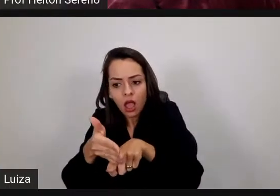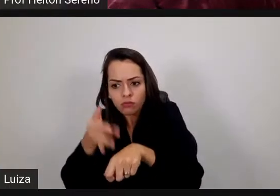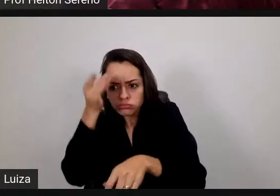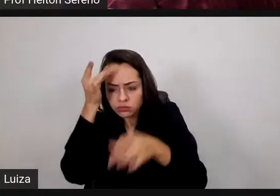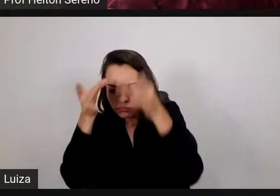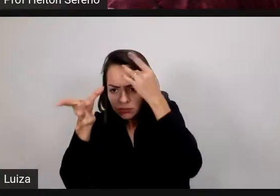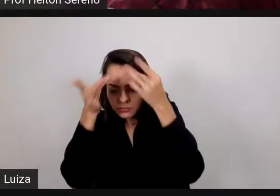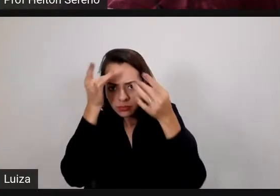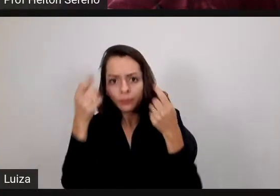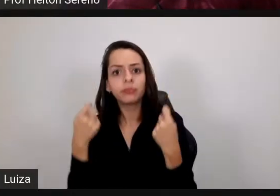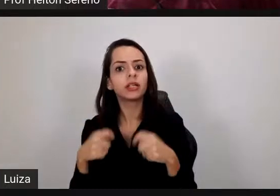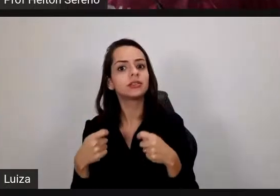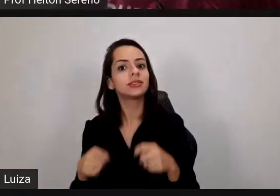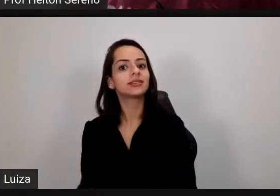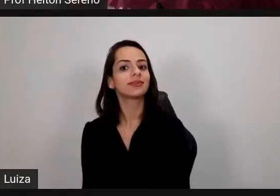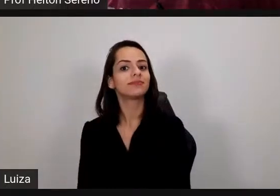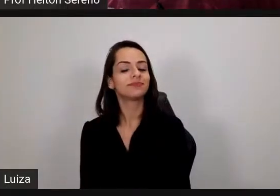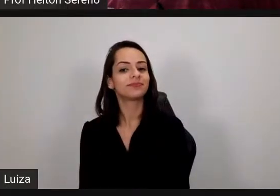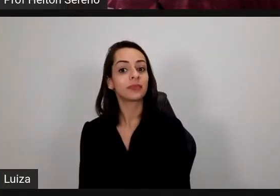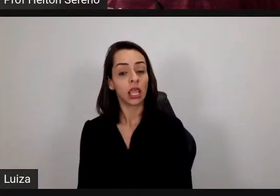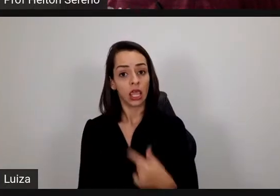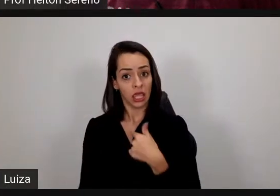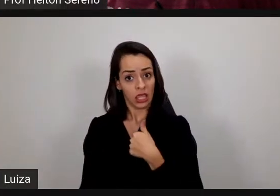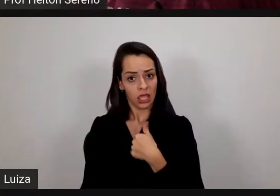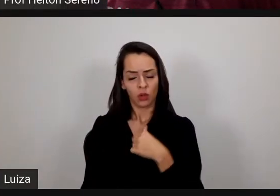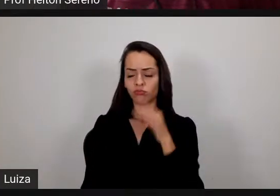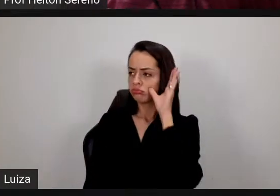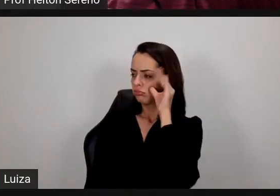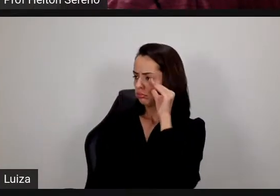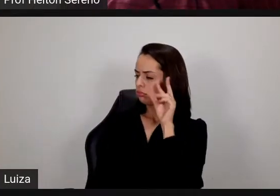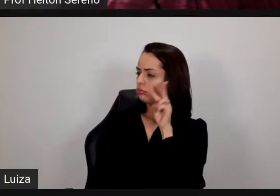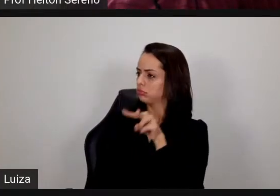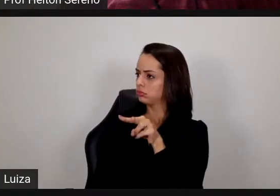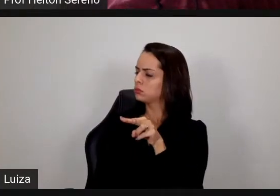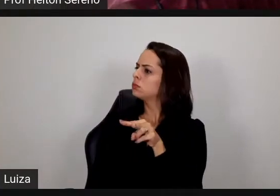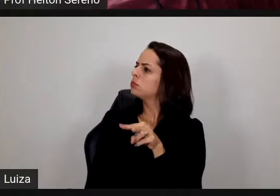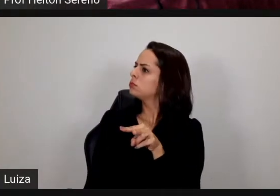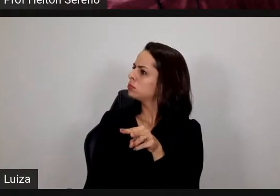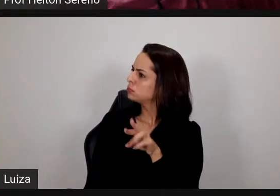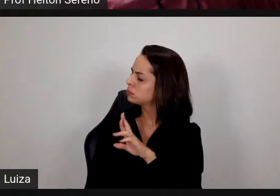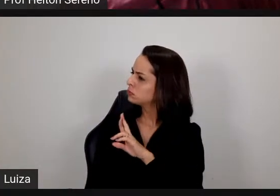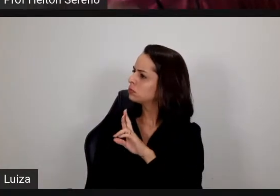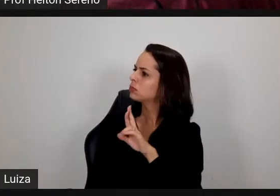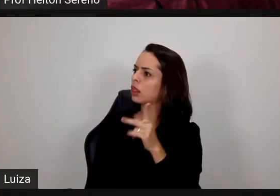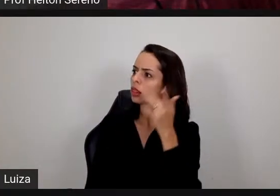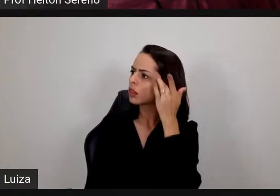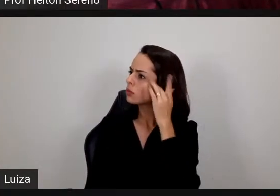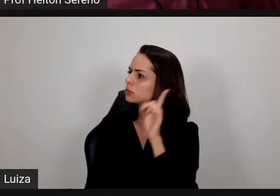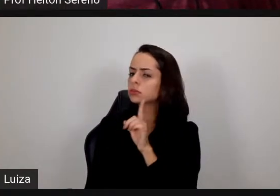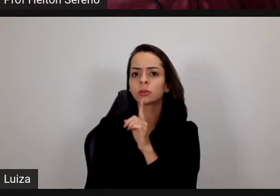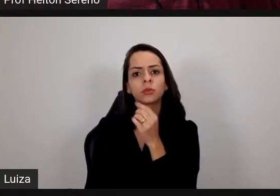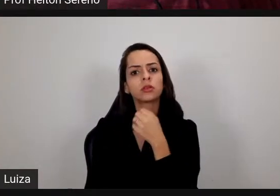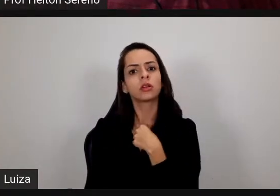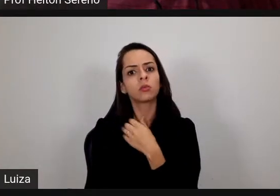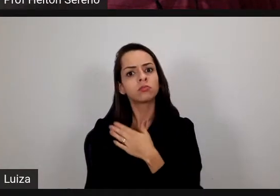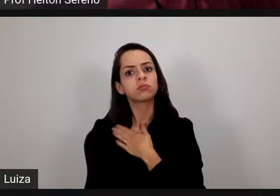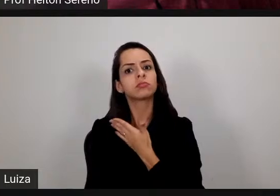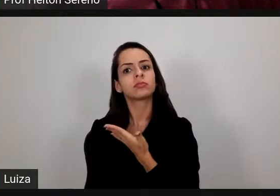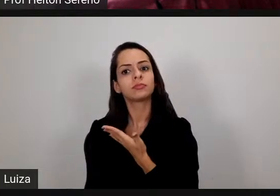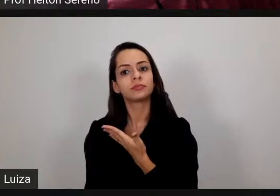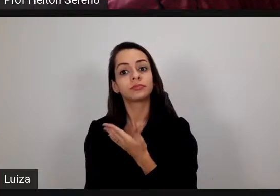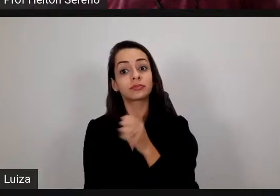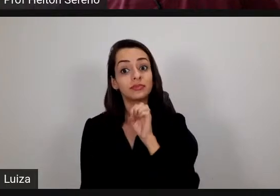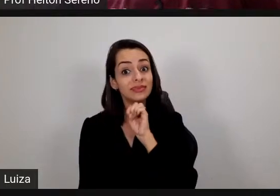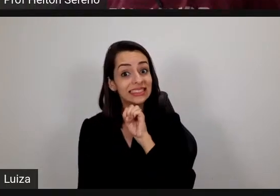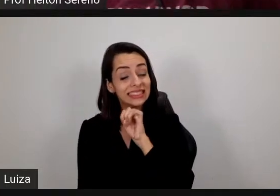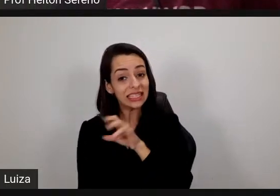gente, eu não imaginava que seria dessa forma, que todos os profissionais, se não ficarem X horas semanais